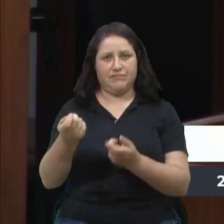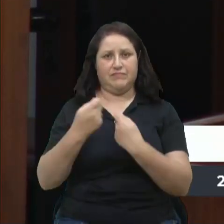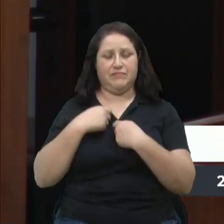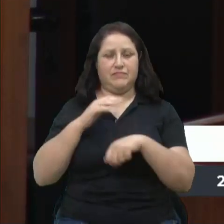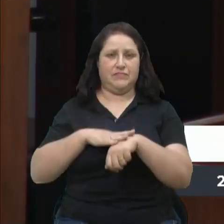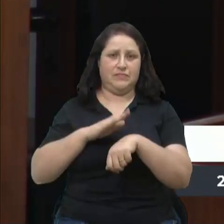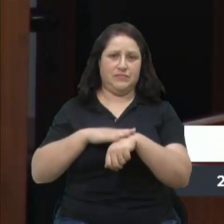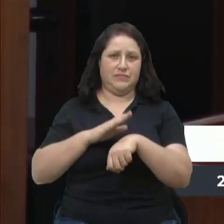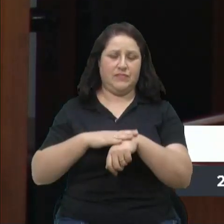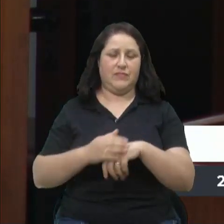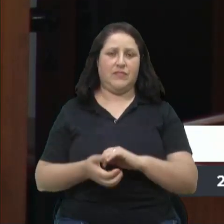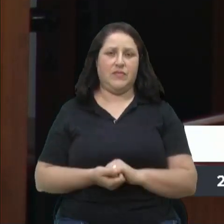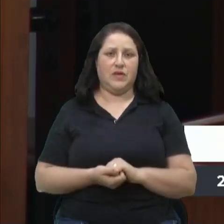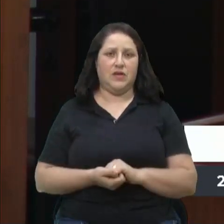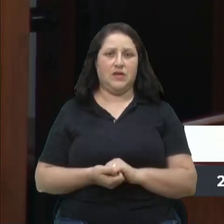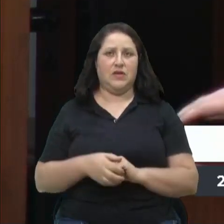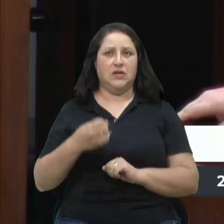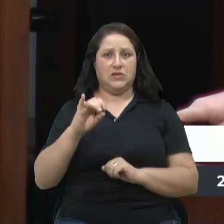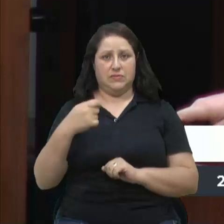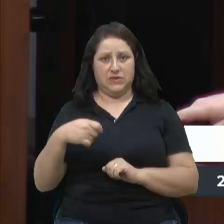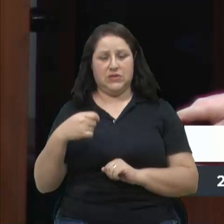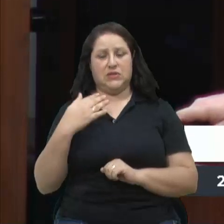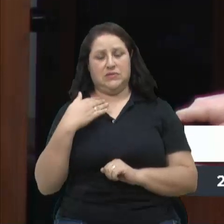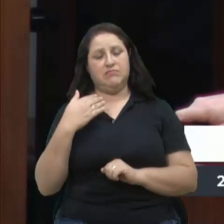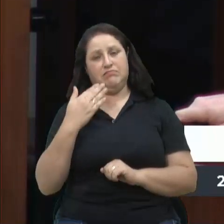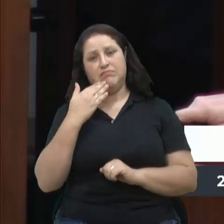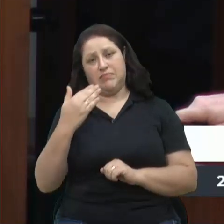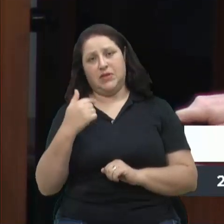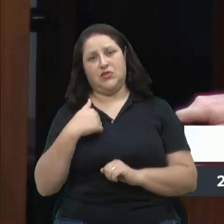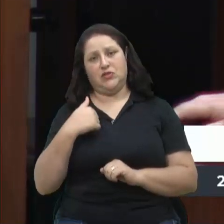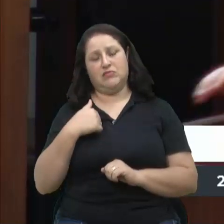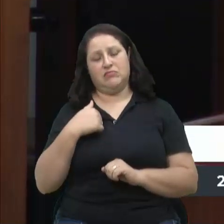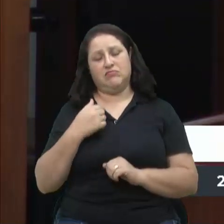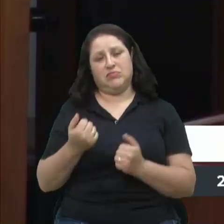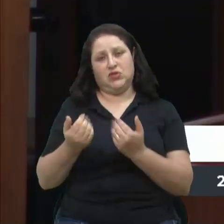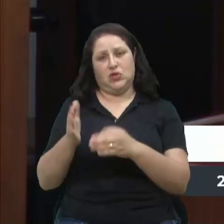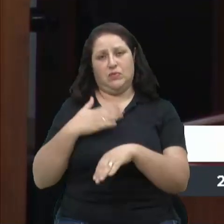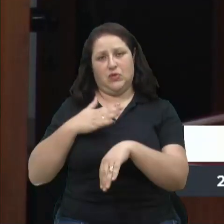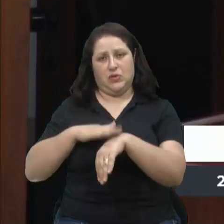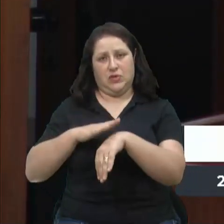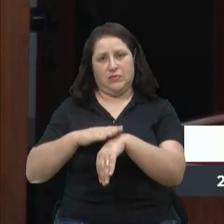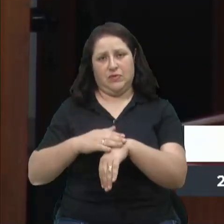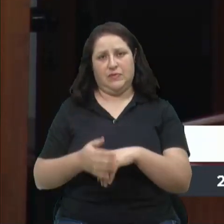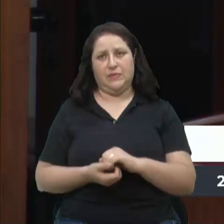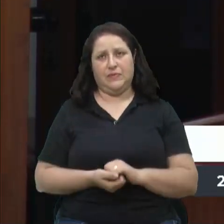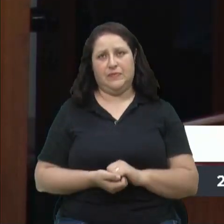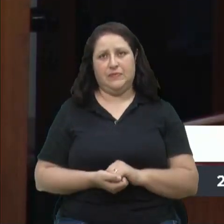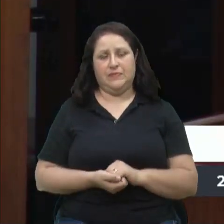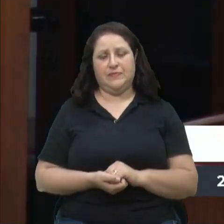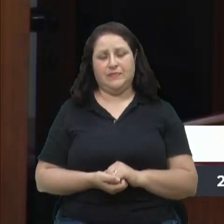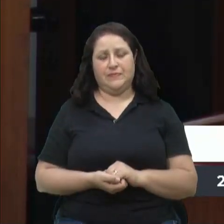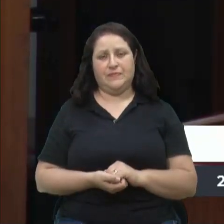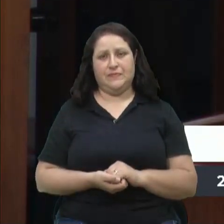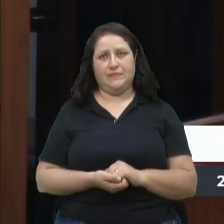espaço. E assim que necessitar, vereador Fiusa, é solicitar que eu lhe devolva a gentileza.